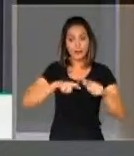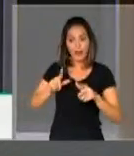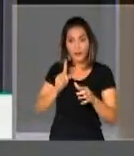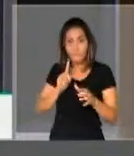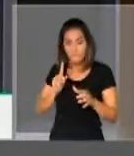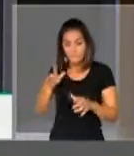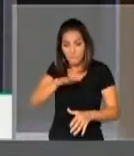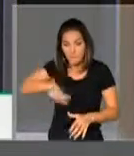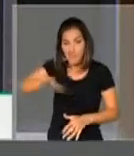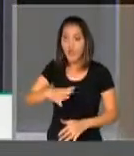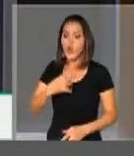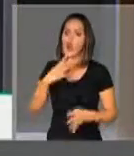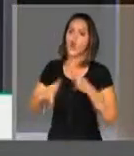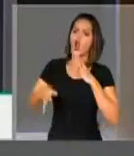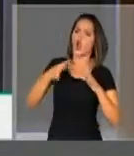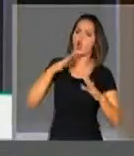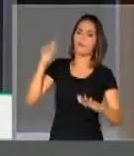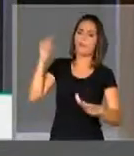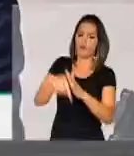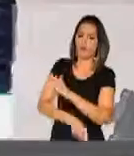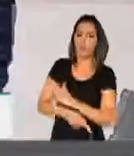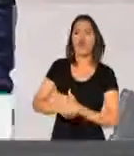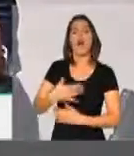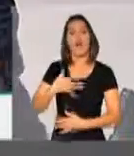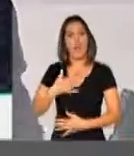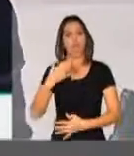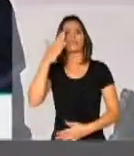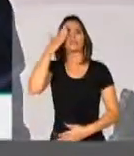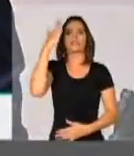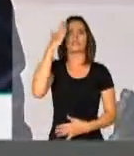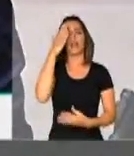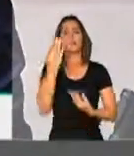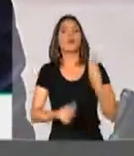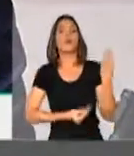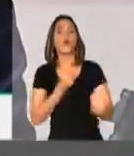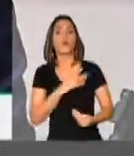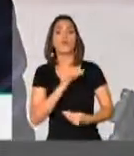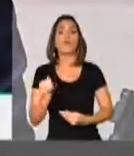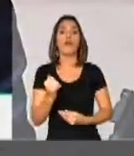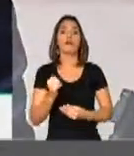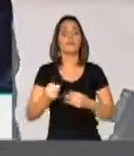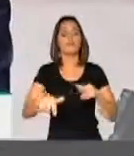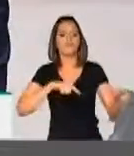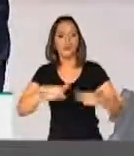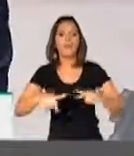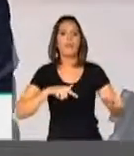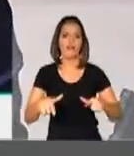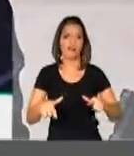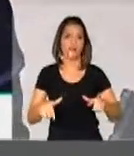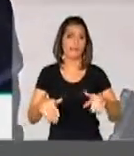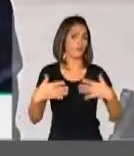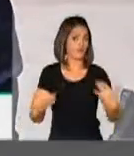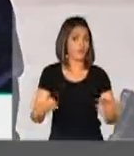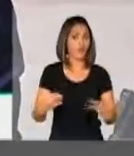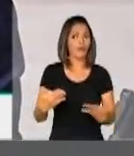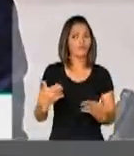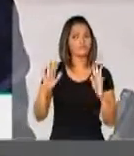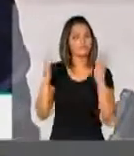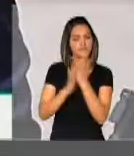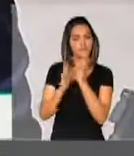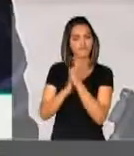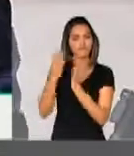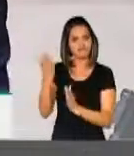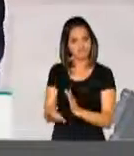conhece esse rio não é capaz de compreender a complexidade dos oceanos que somos obrigados a navegar. Por isso, fica aqui meus